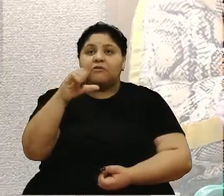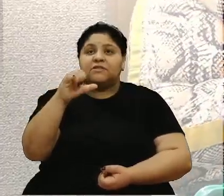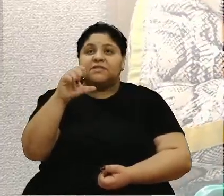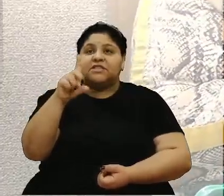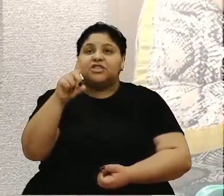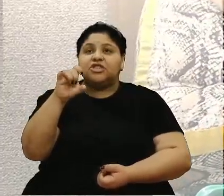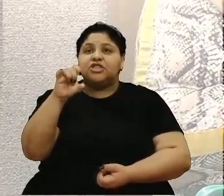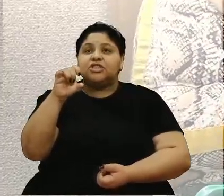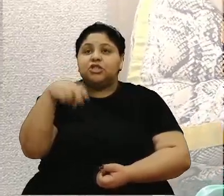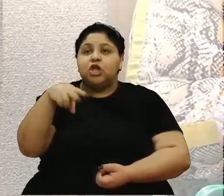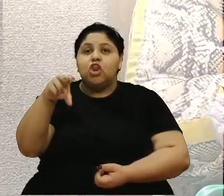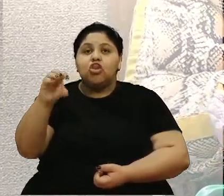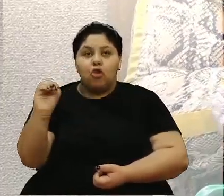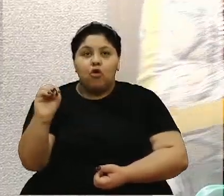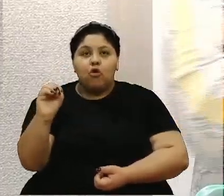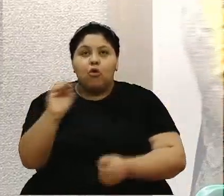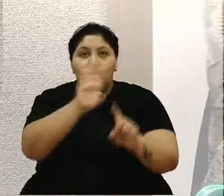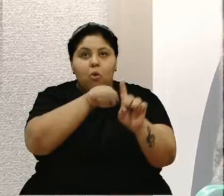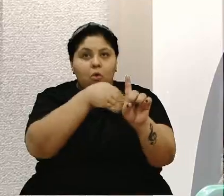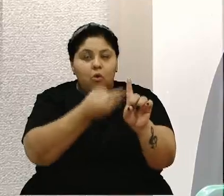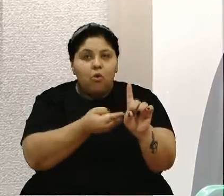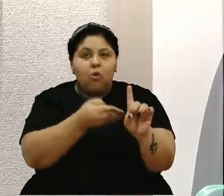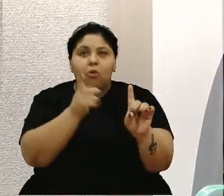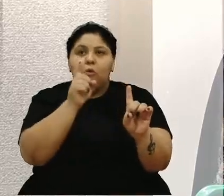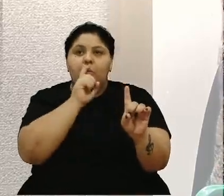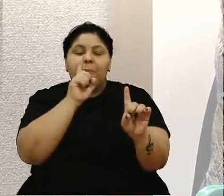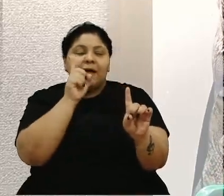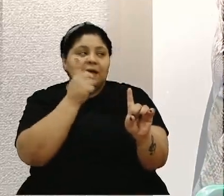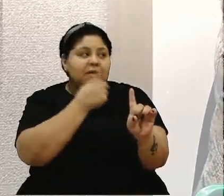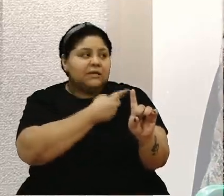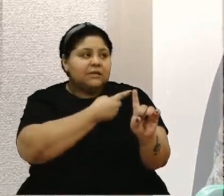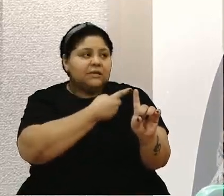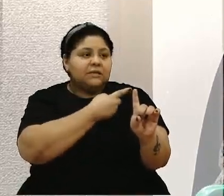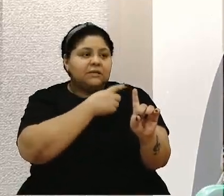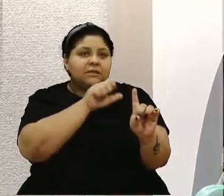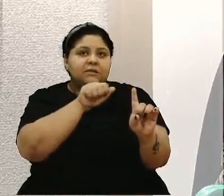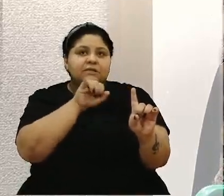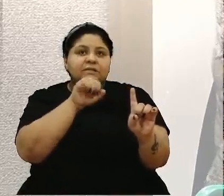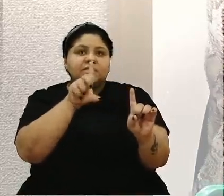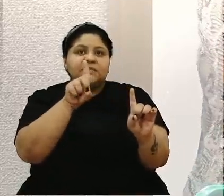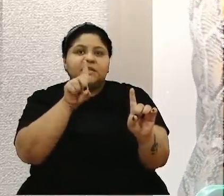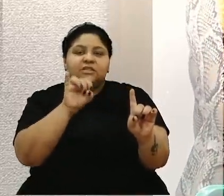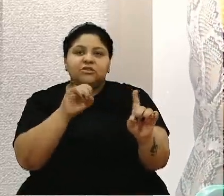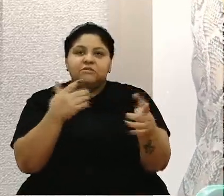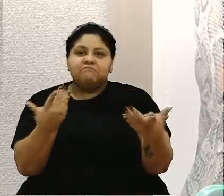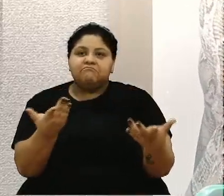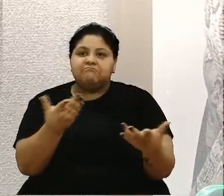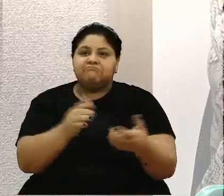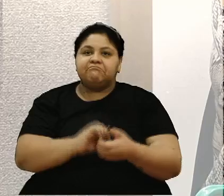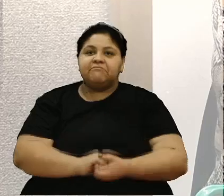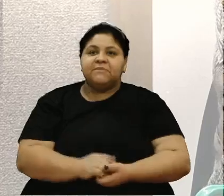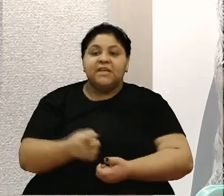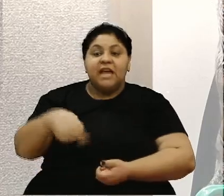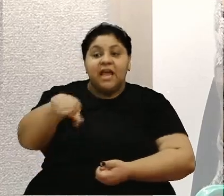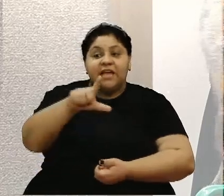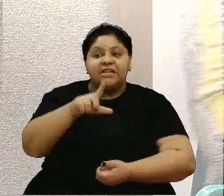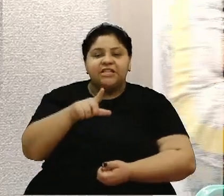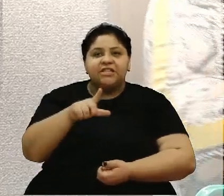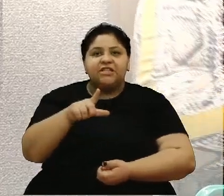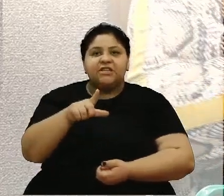Oliveira era pai do CID, o CID que a gente tem